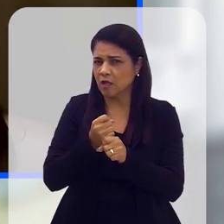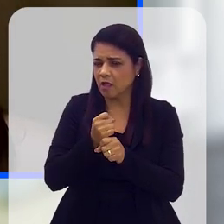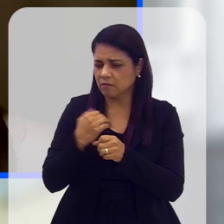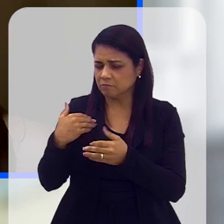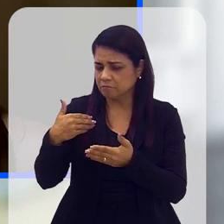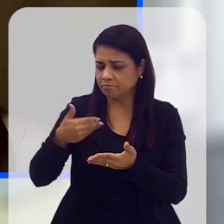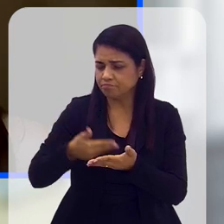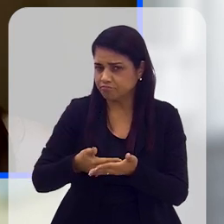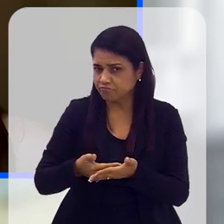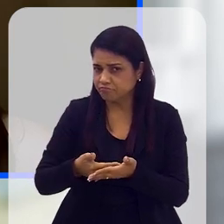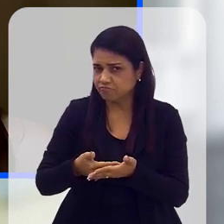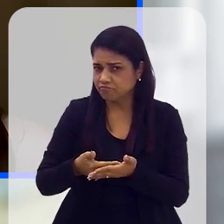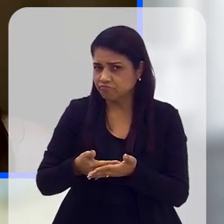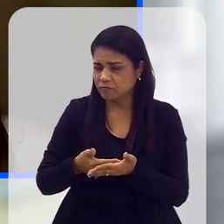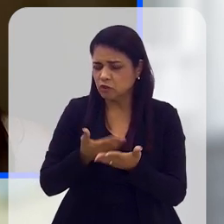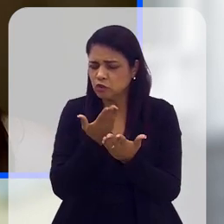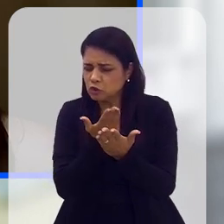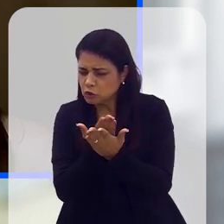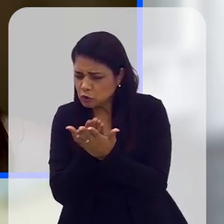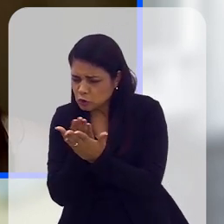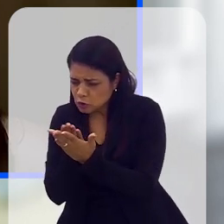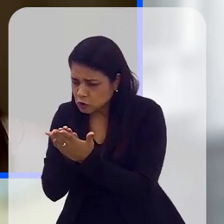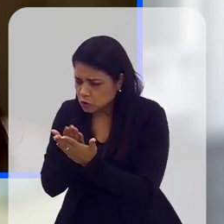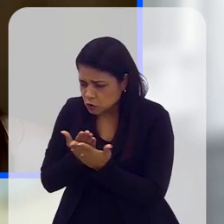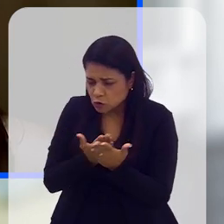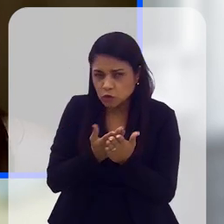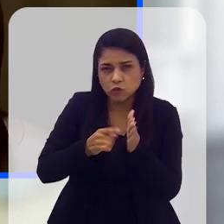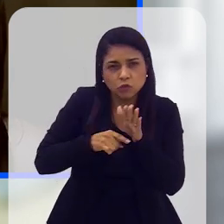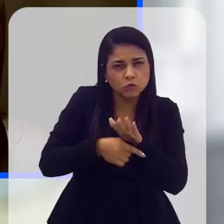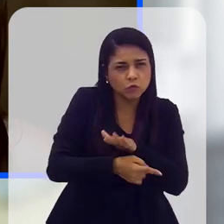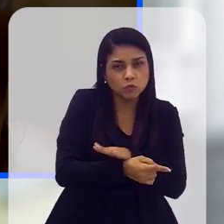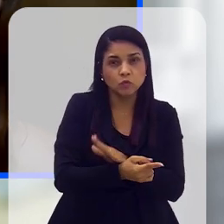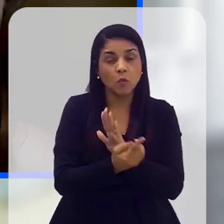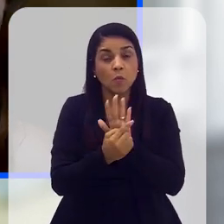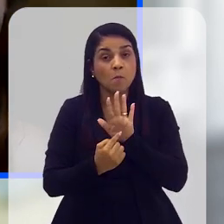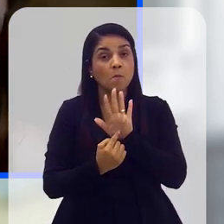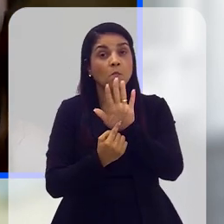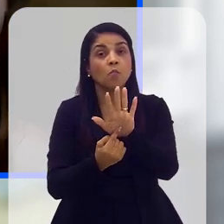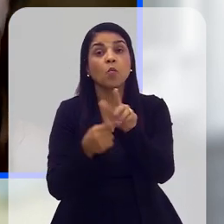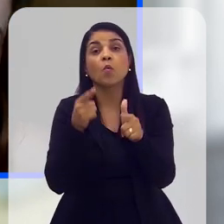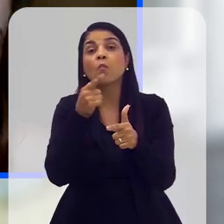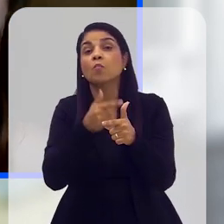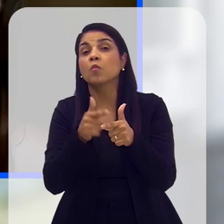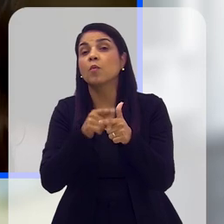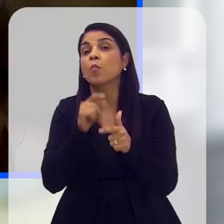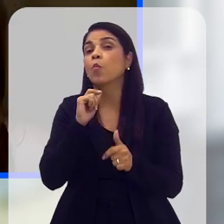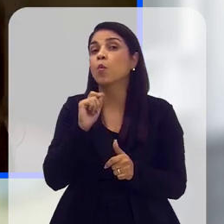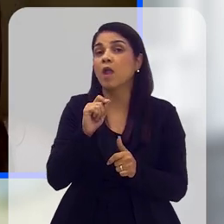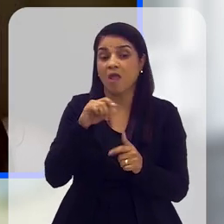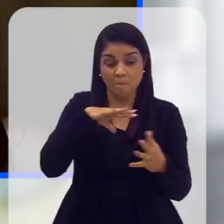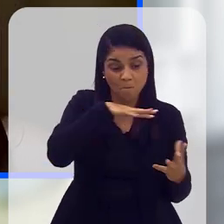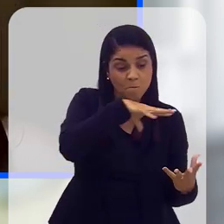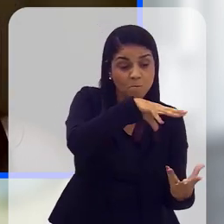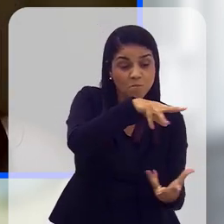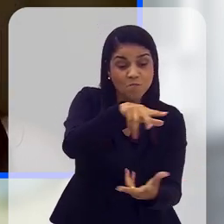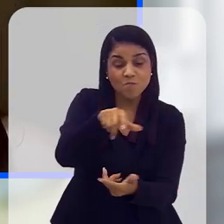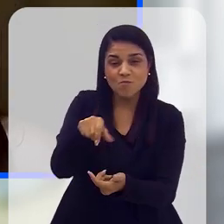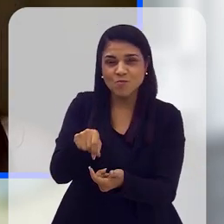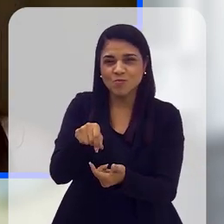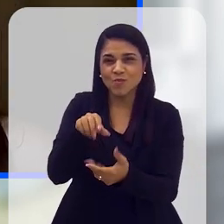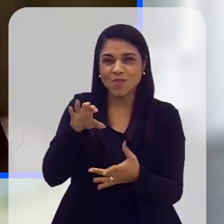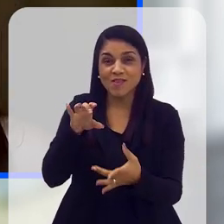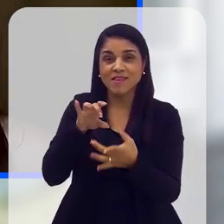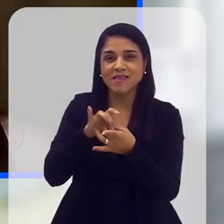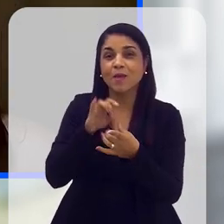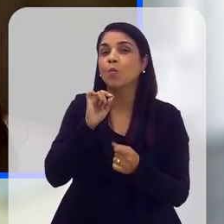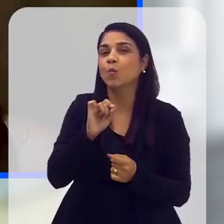estudado e mostrado que o problema é realmente global, e ele